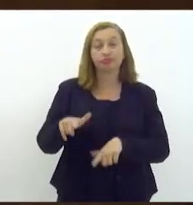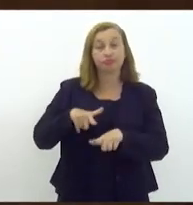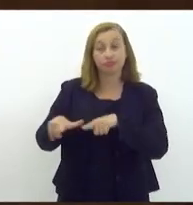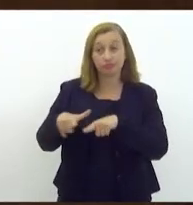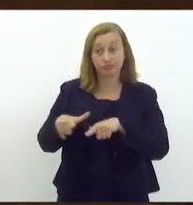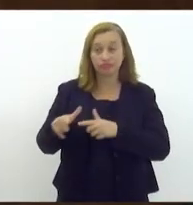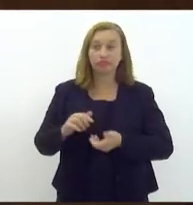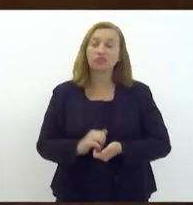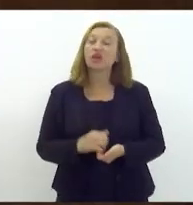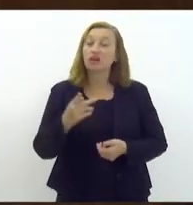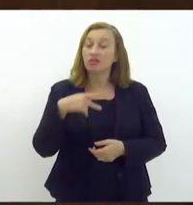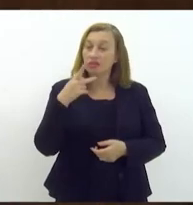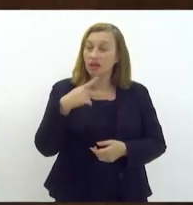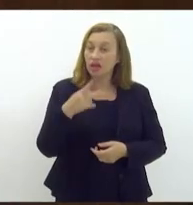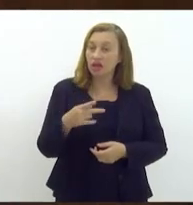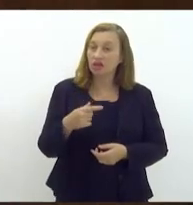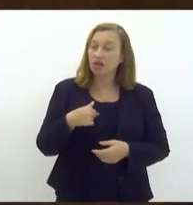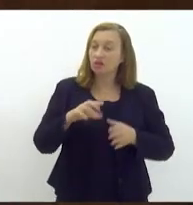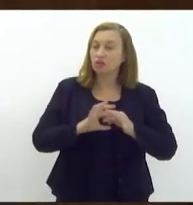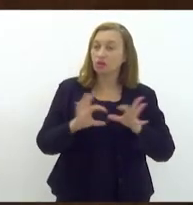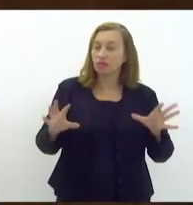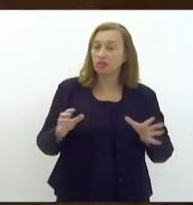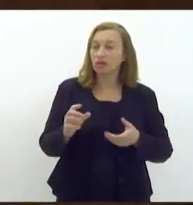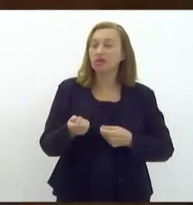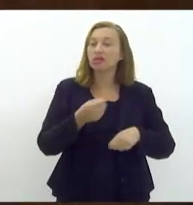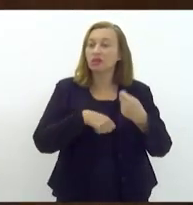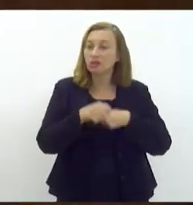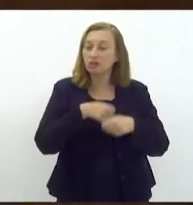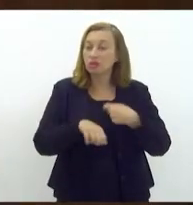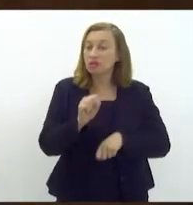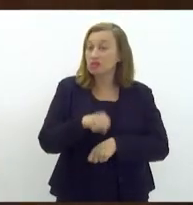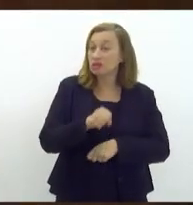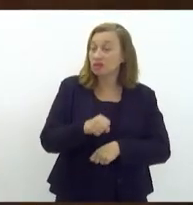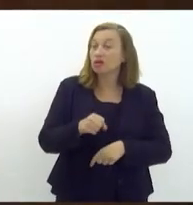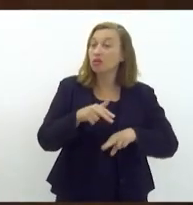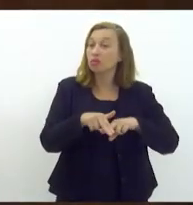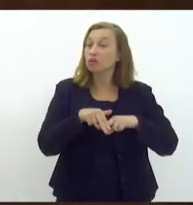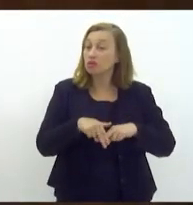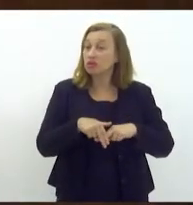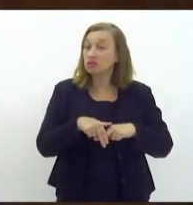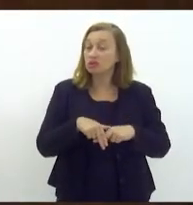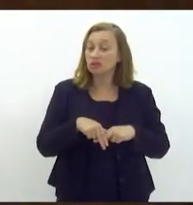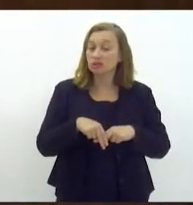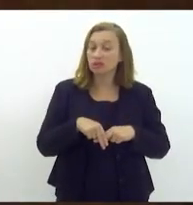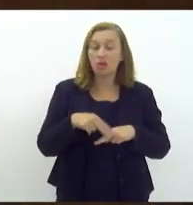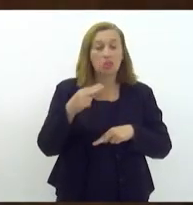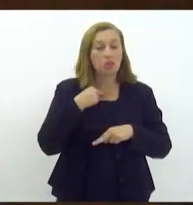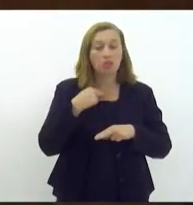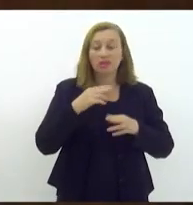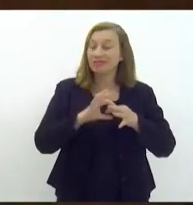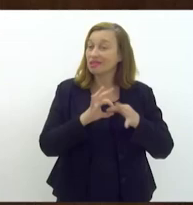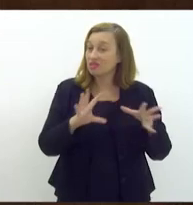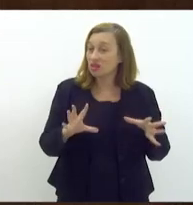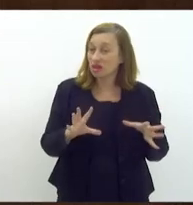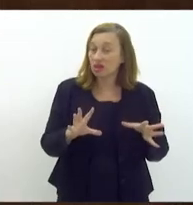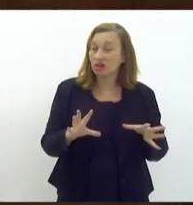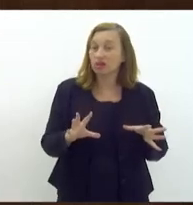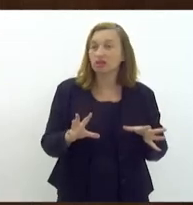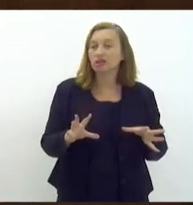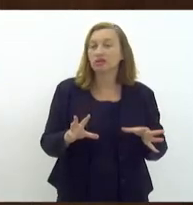dizer que eu sou liberal na economia sim portanto a gente não pode deixar que isso